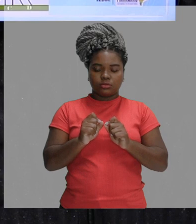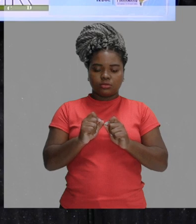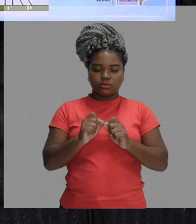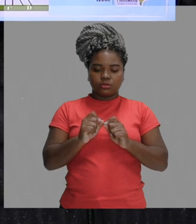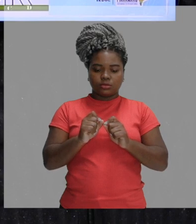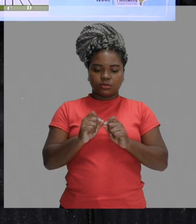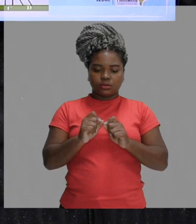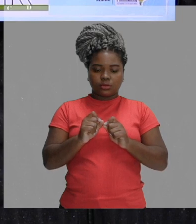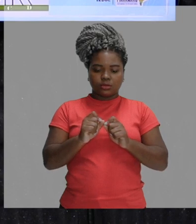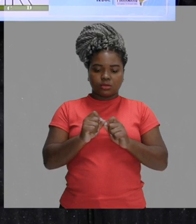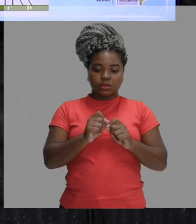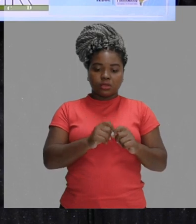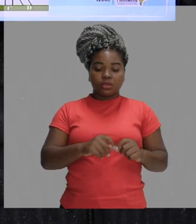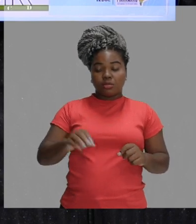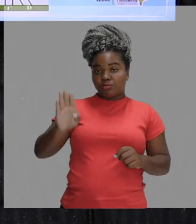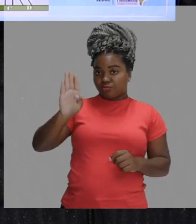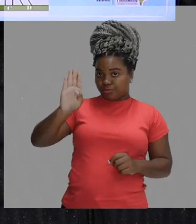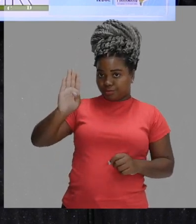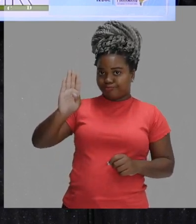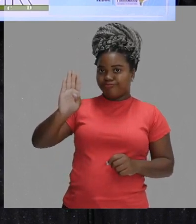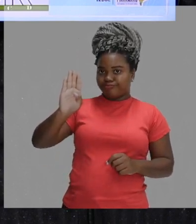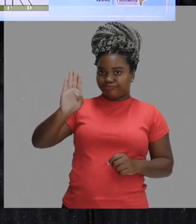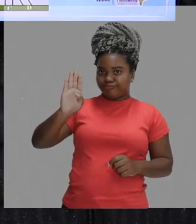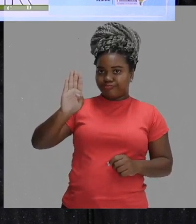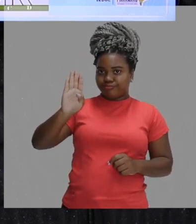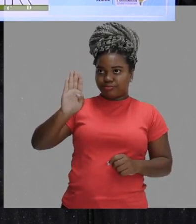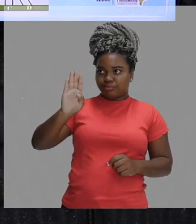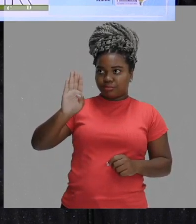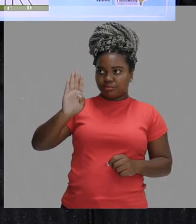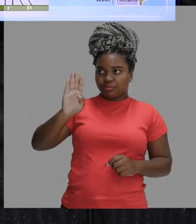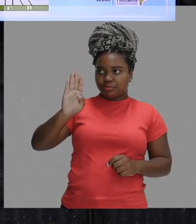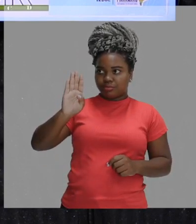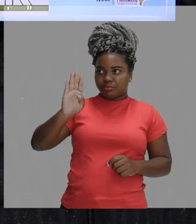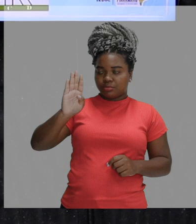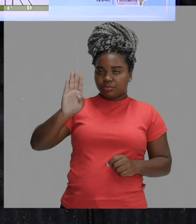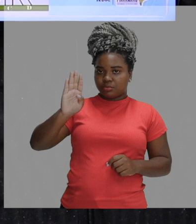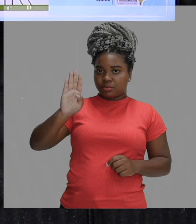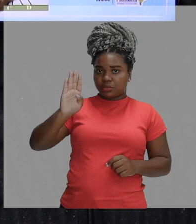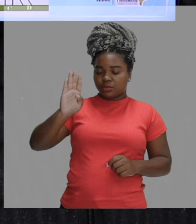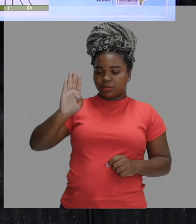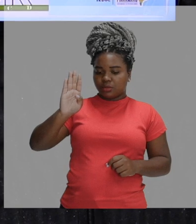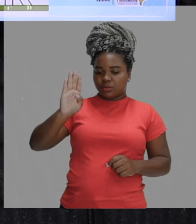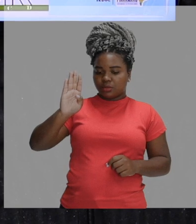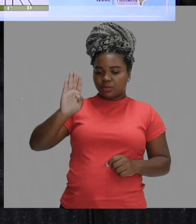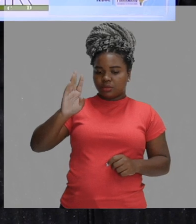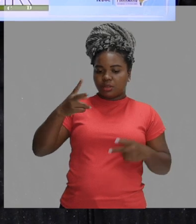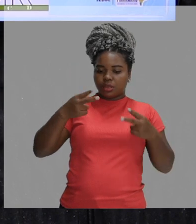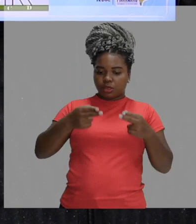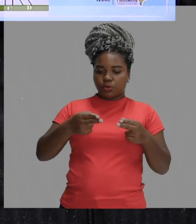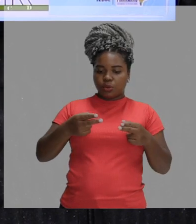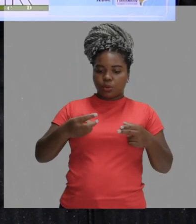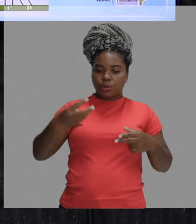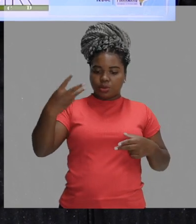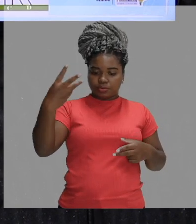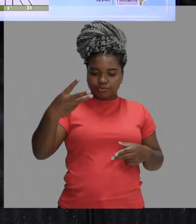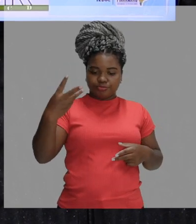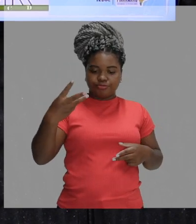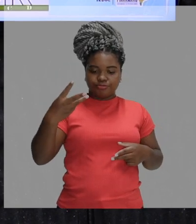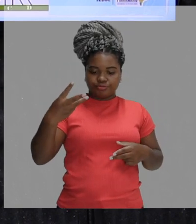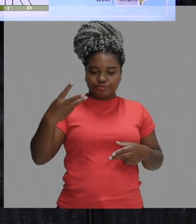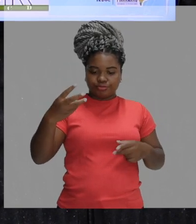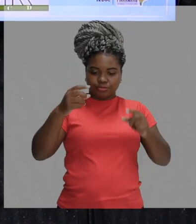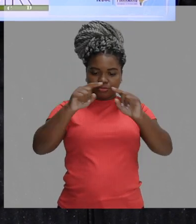que no ponto B, por exemplo, o B, ele vem do feixe 3. Certo?